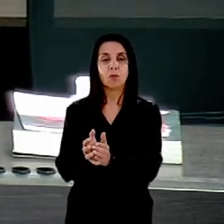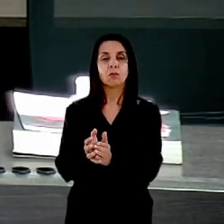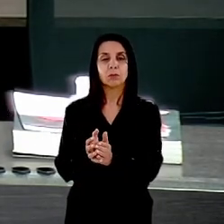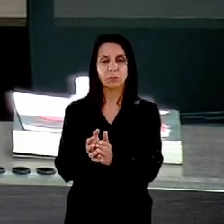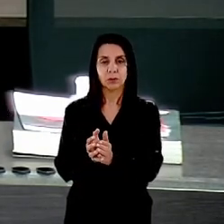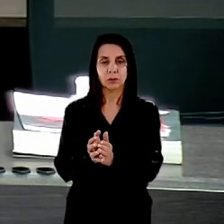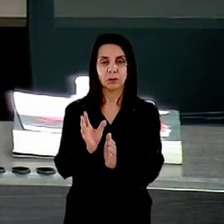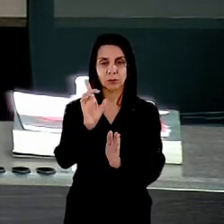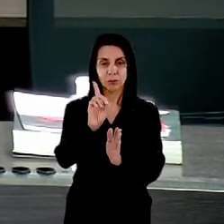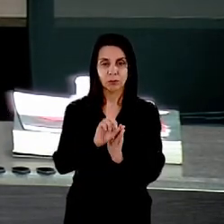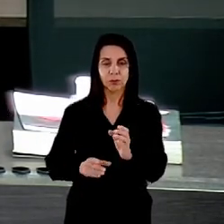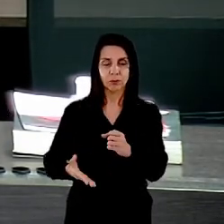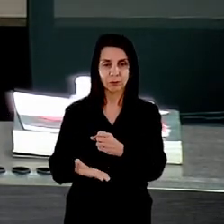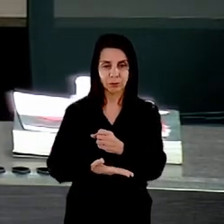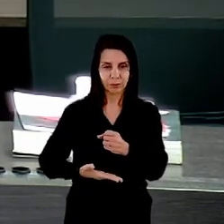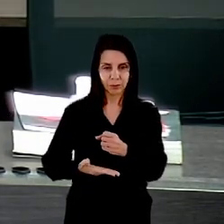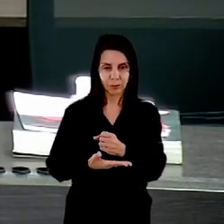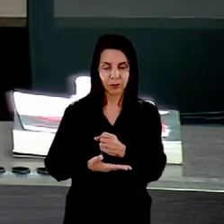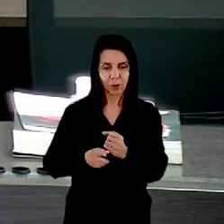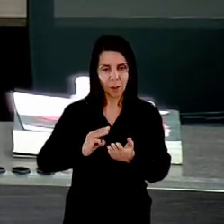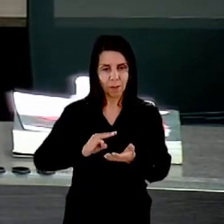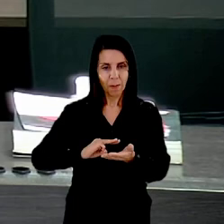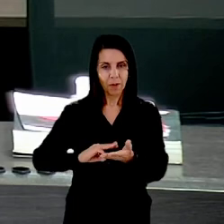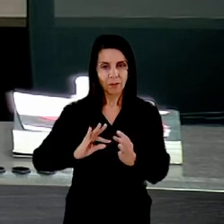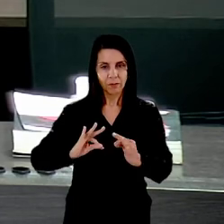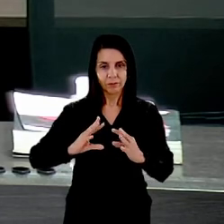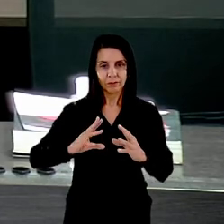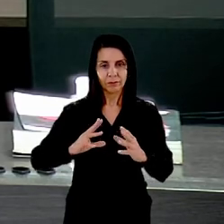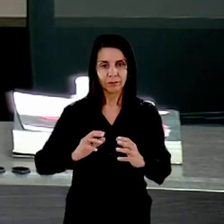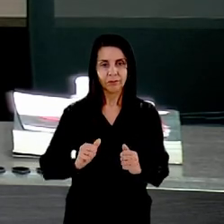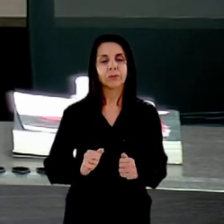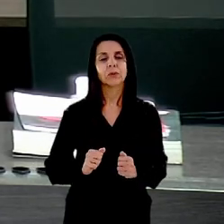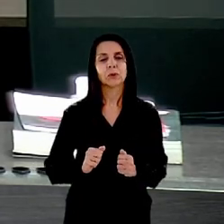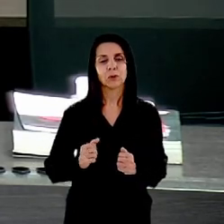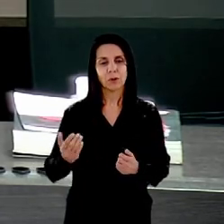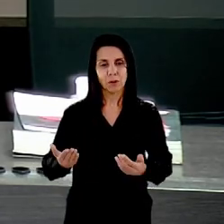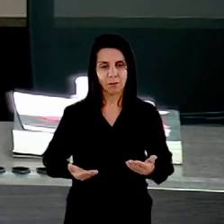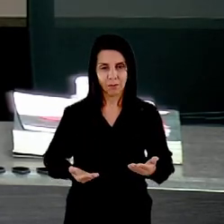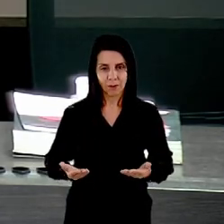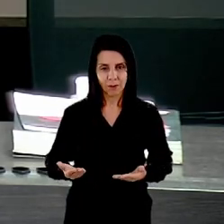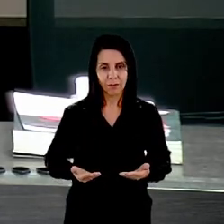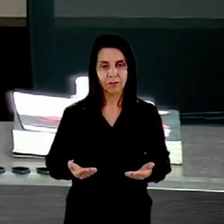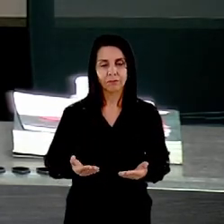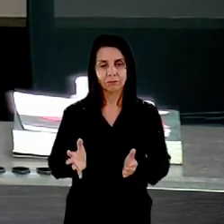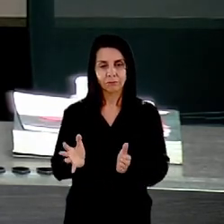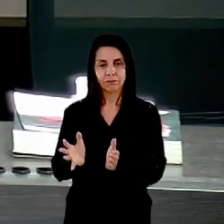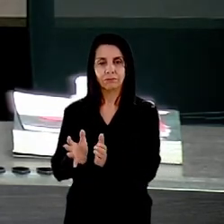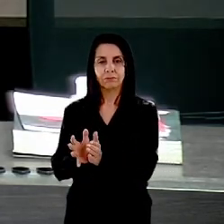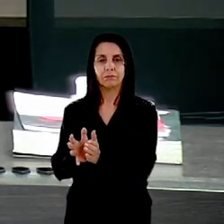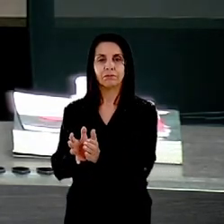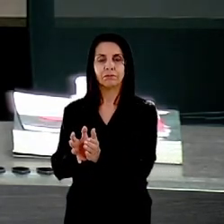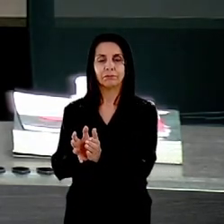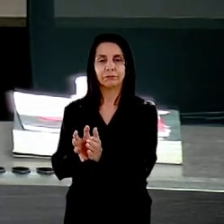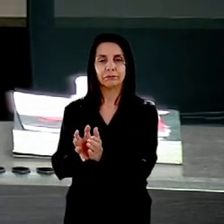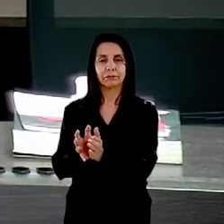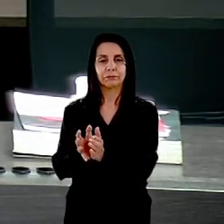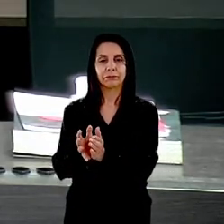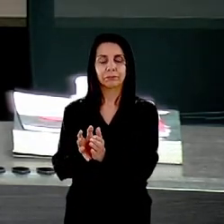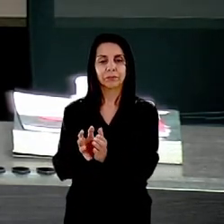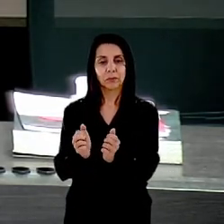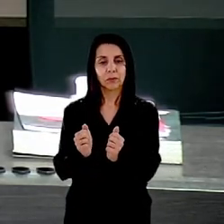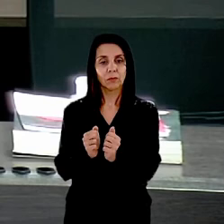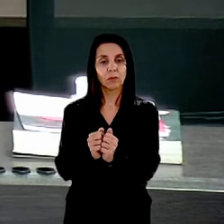integrantes pelo que incluo também os servidores do conselho que atuam na comissão a quem agradeço imensamente pela organização do evento